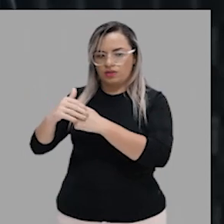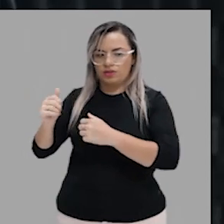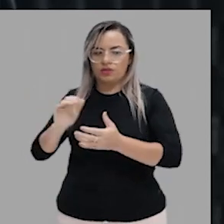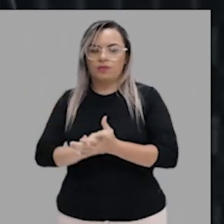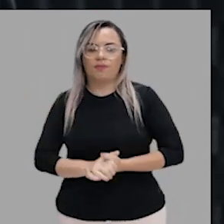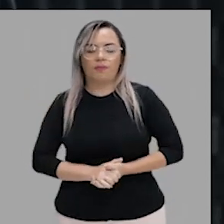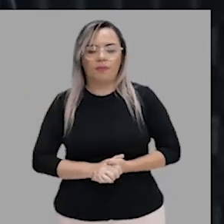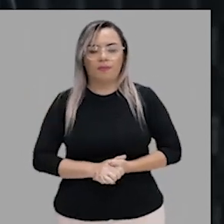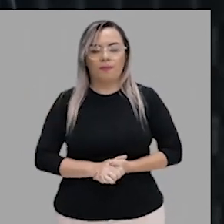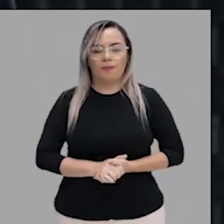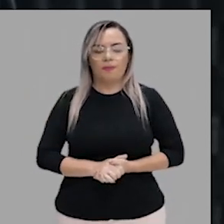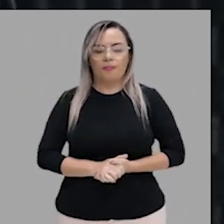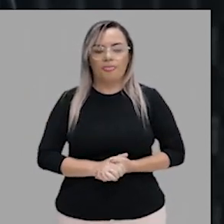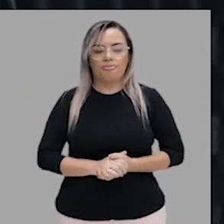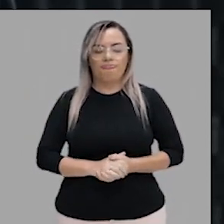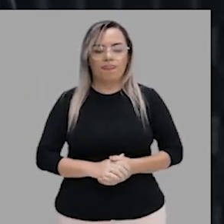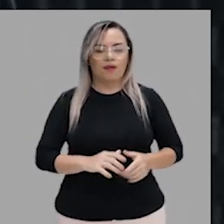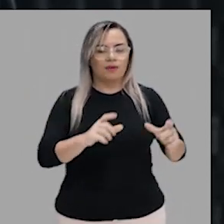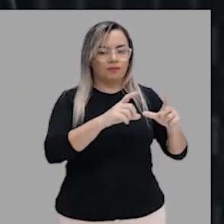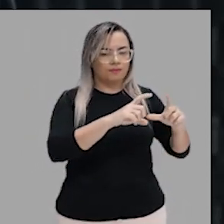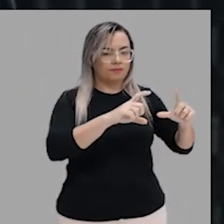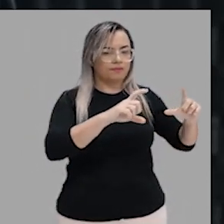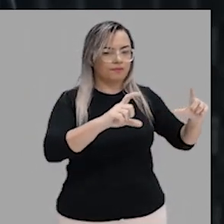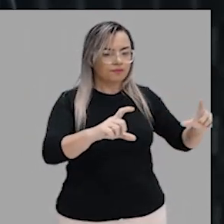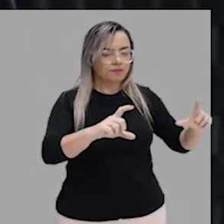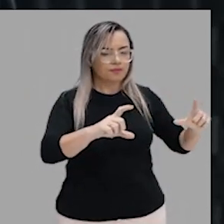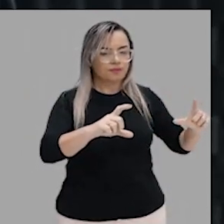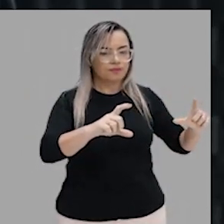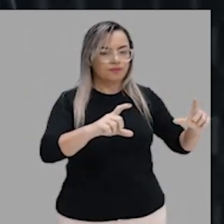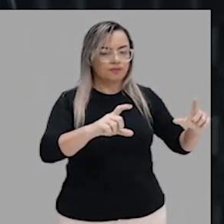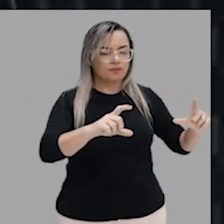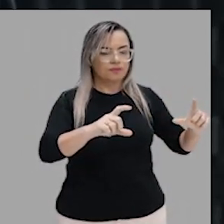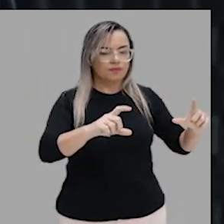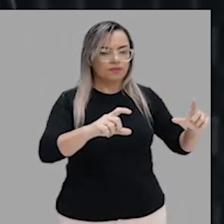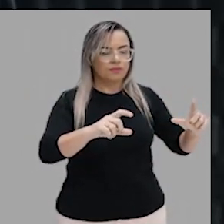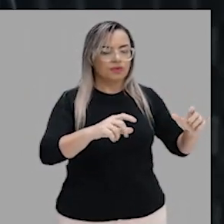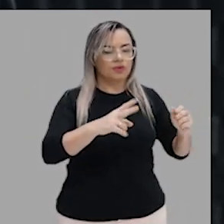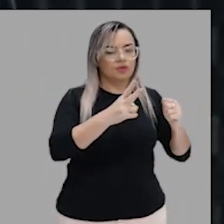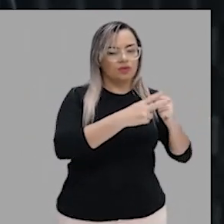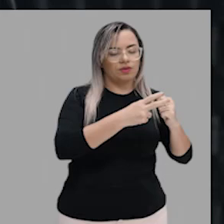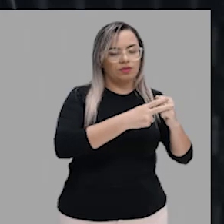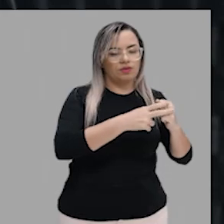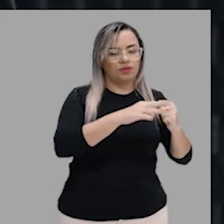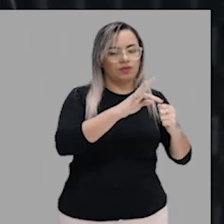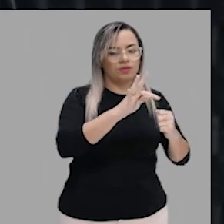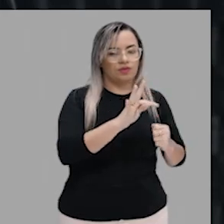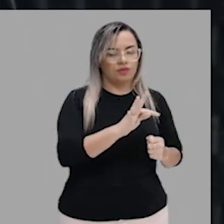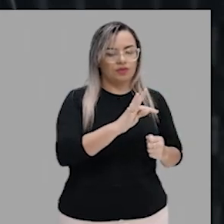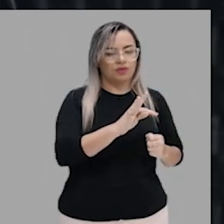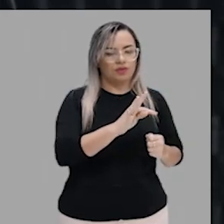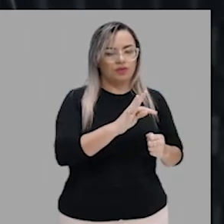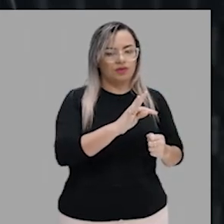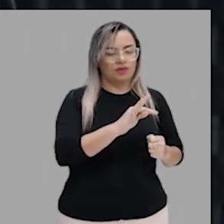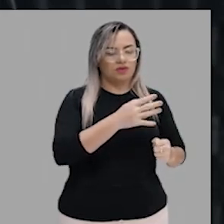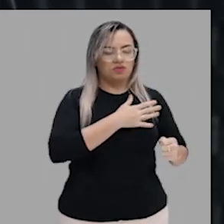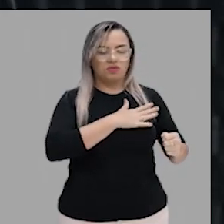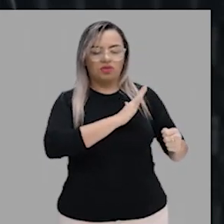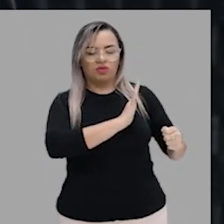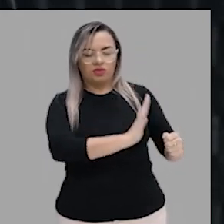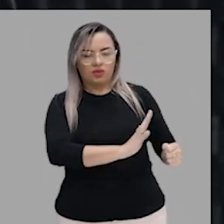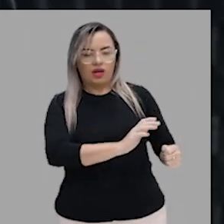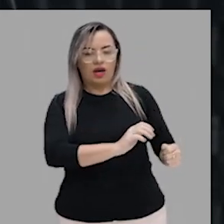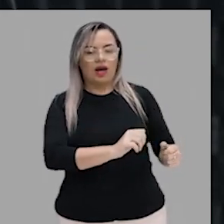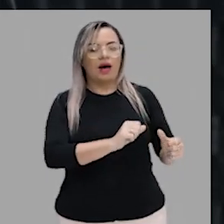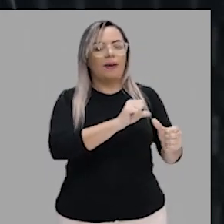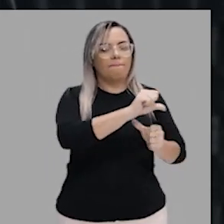mudo aqui a preposição. Quem agrada, agrada a... No sentido de não ser agradável,